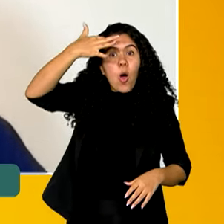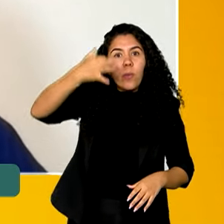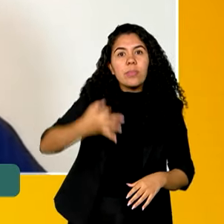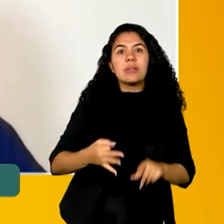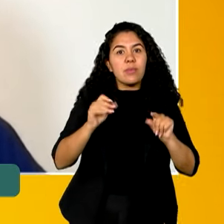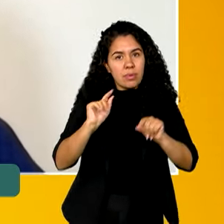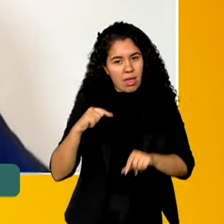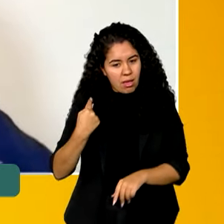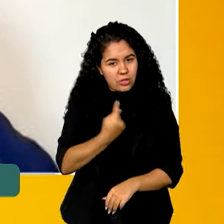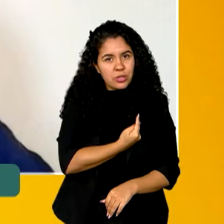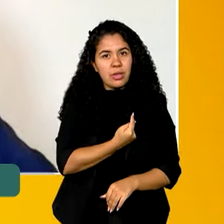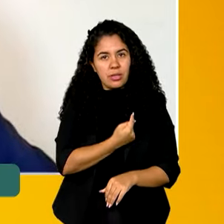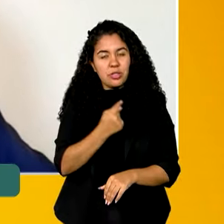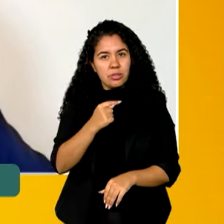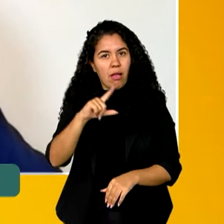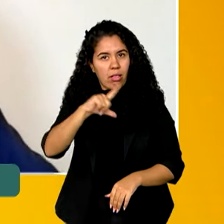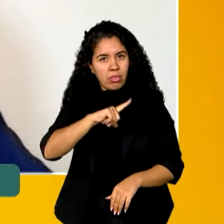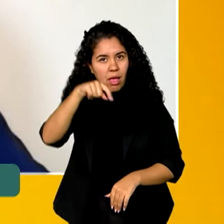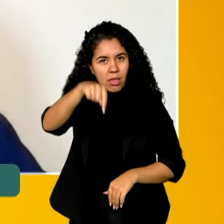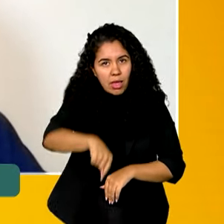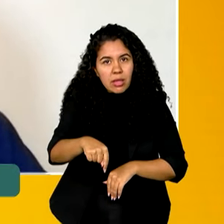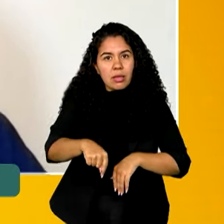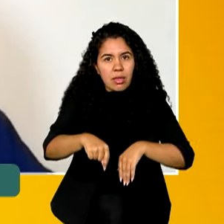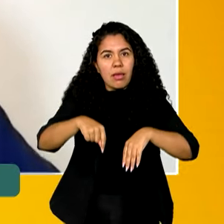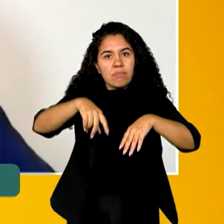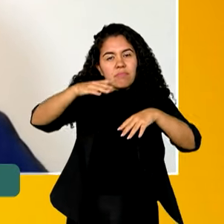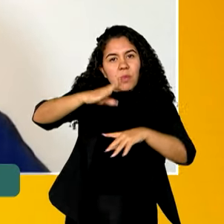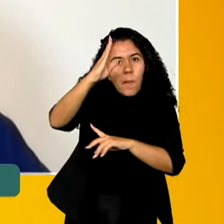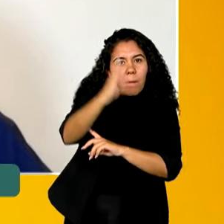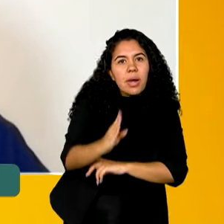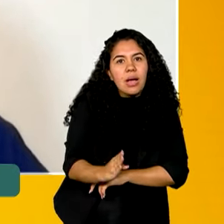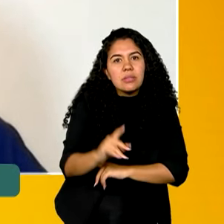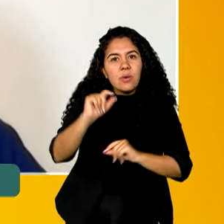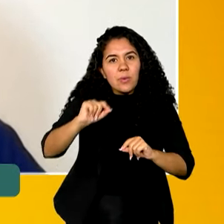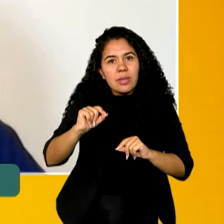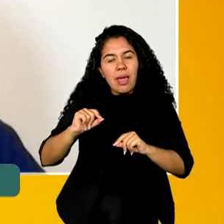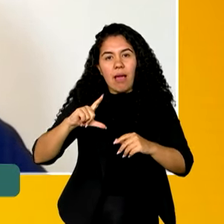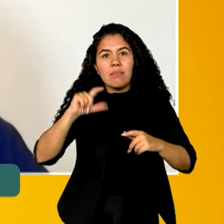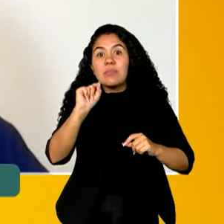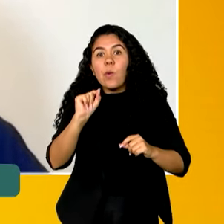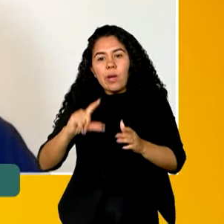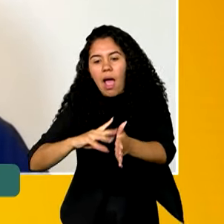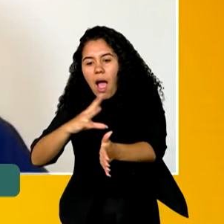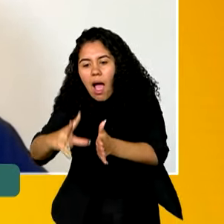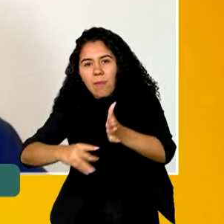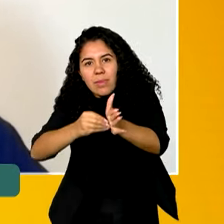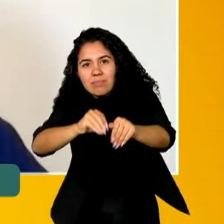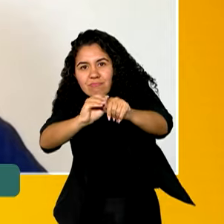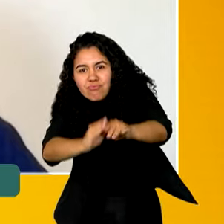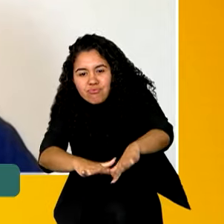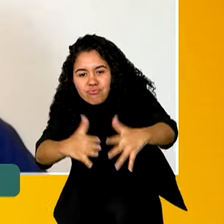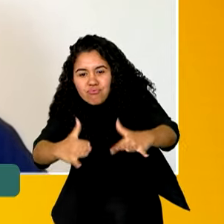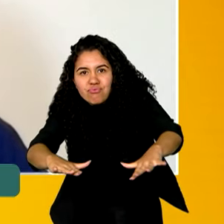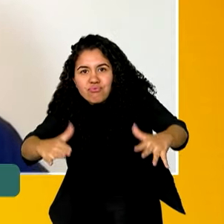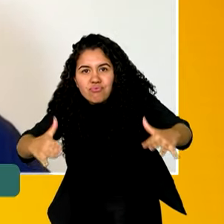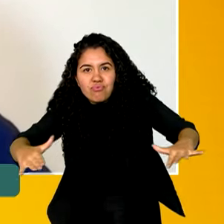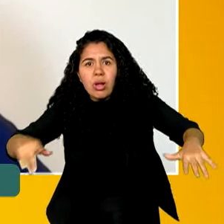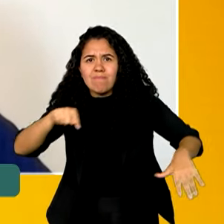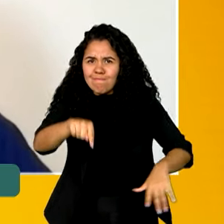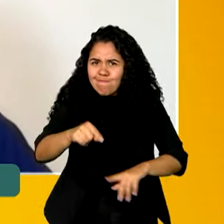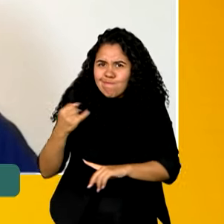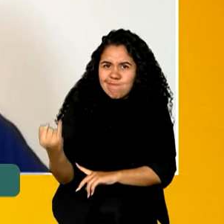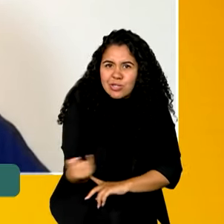gente tem também, no nosso território marinho, uma grande Amazônia, né? Tão importante quanto